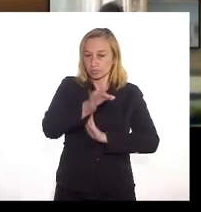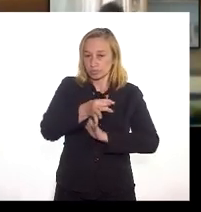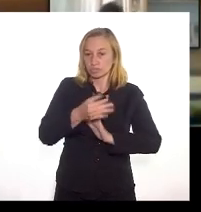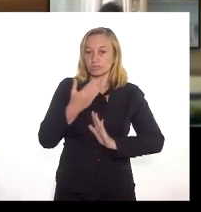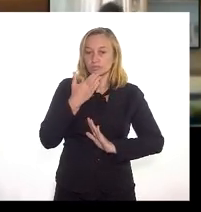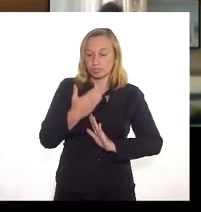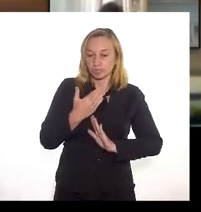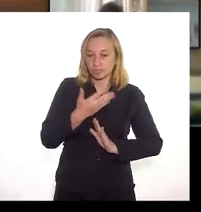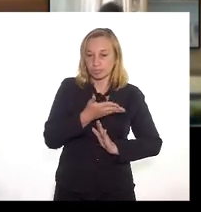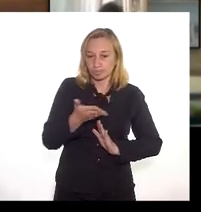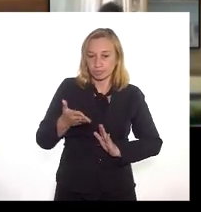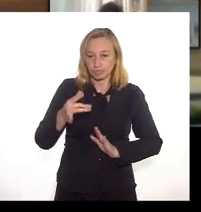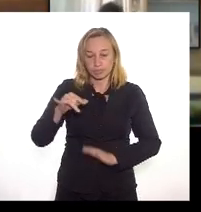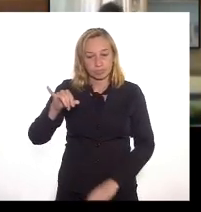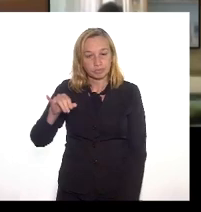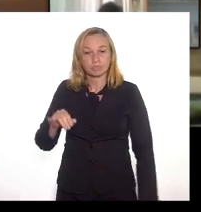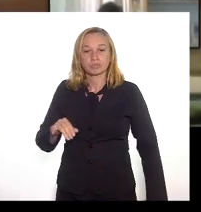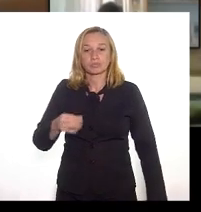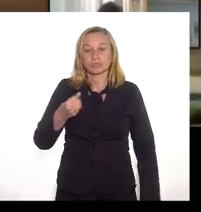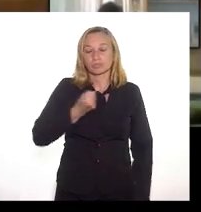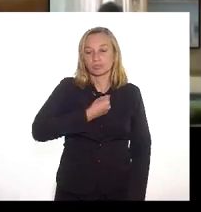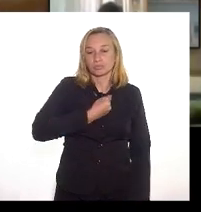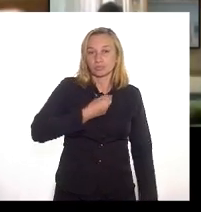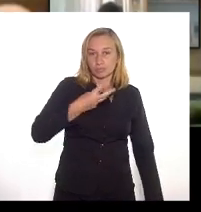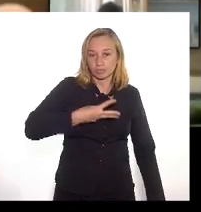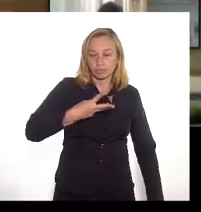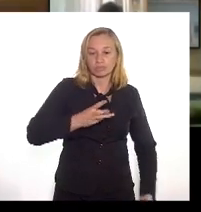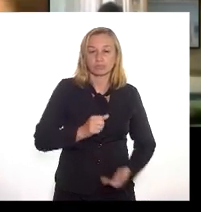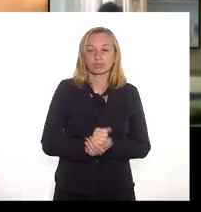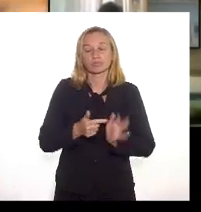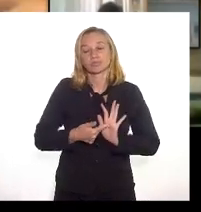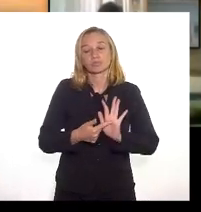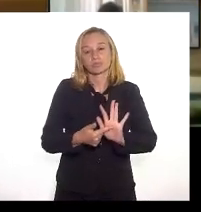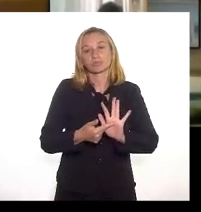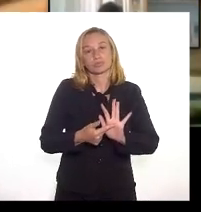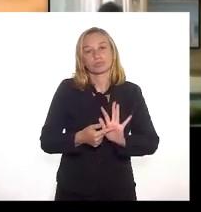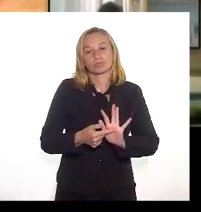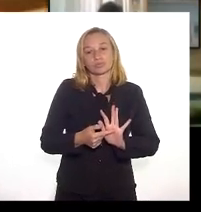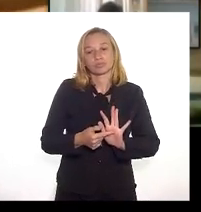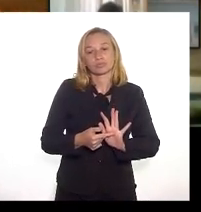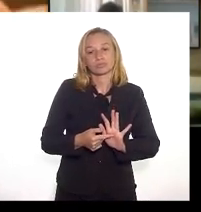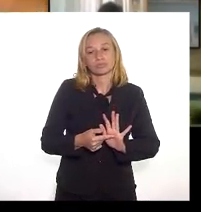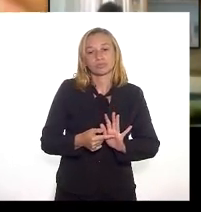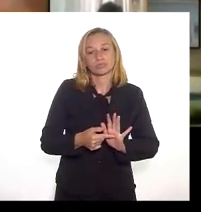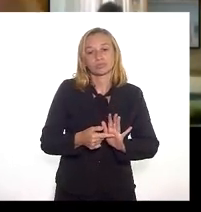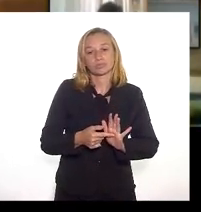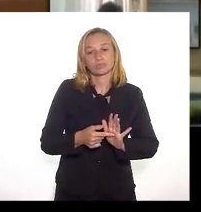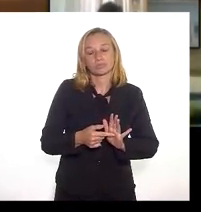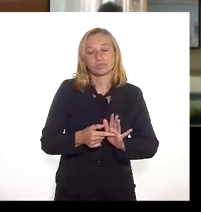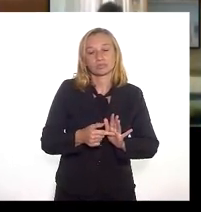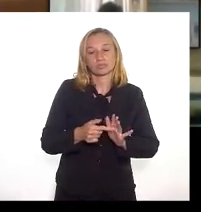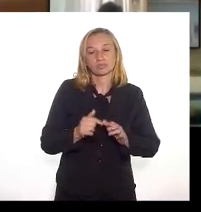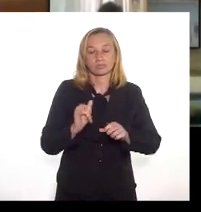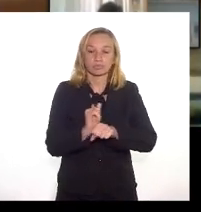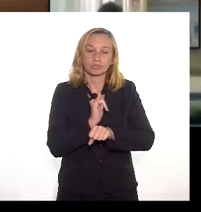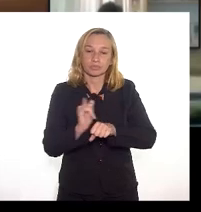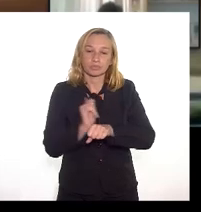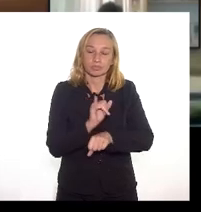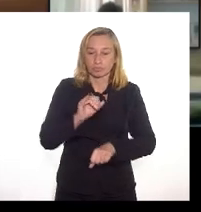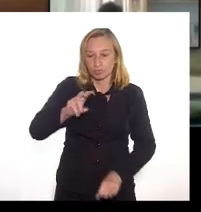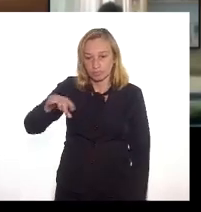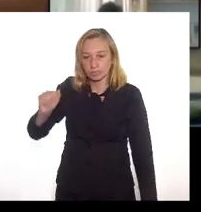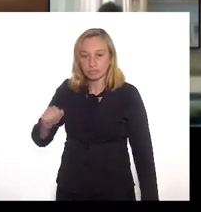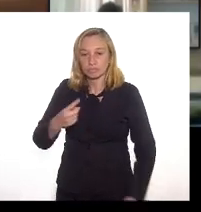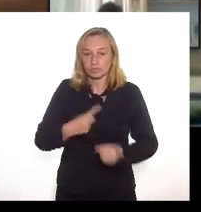MPF pediu a recomendação número 3 em que aponta medidas e providências por parte do INCRA